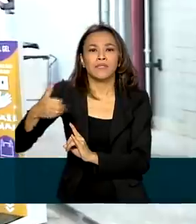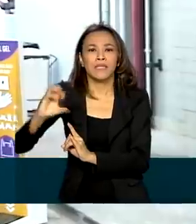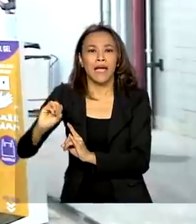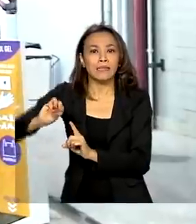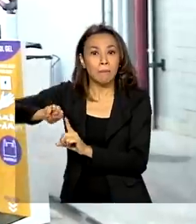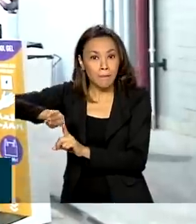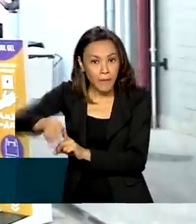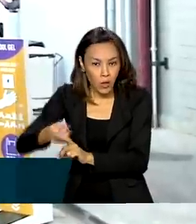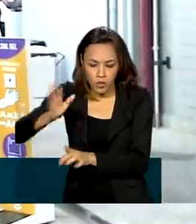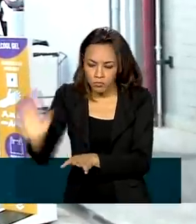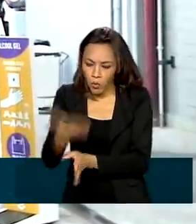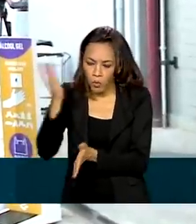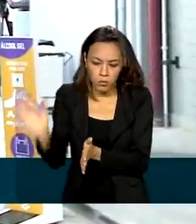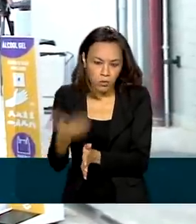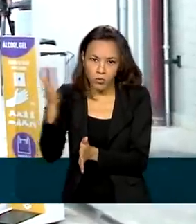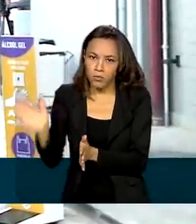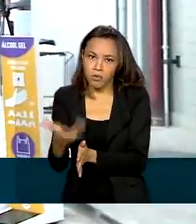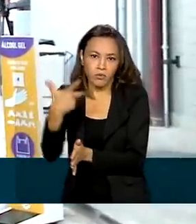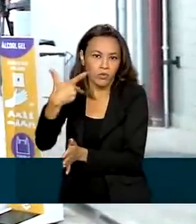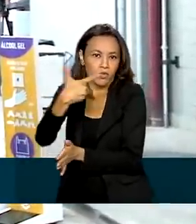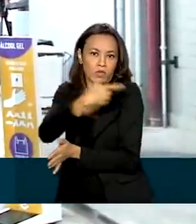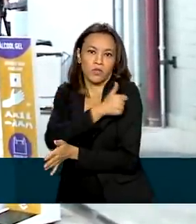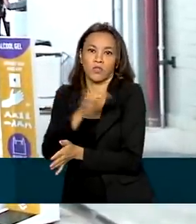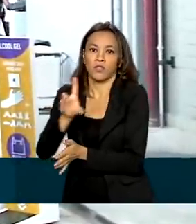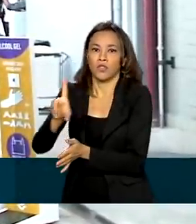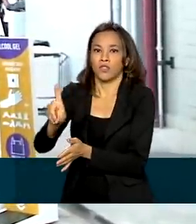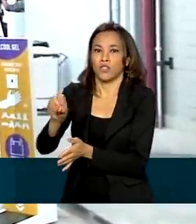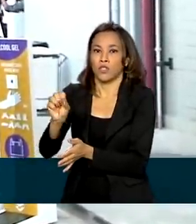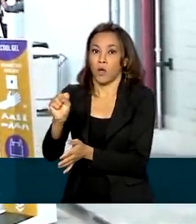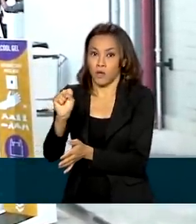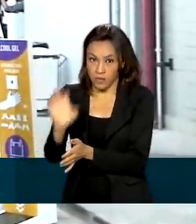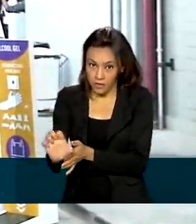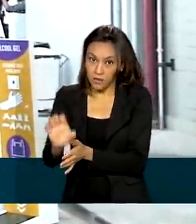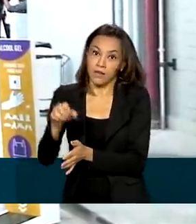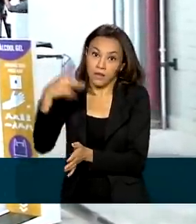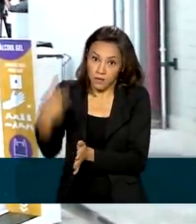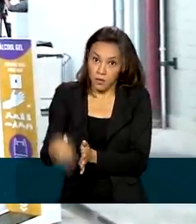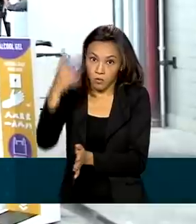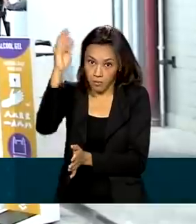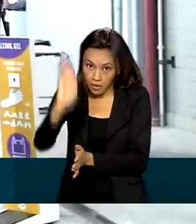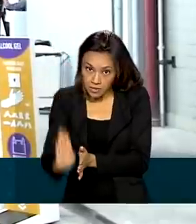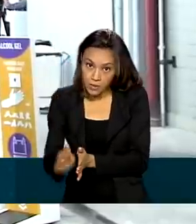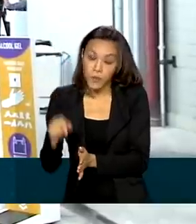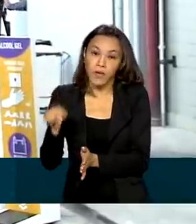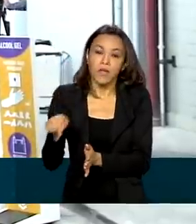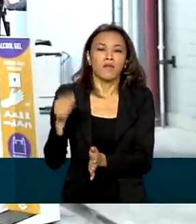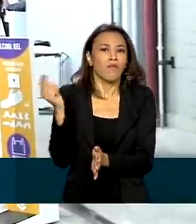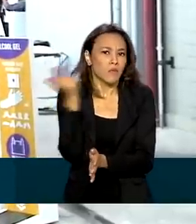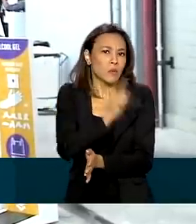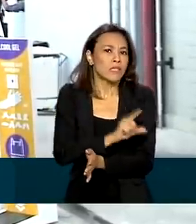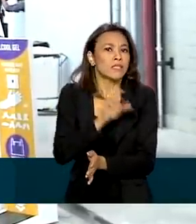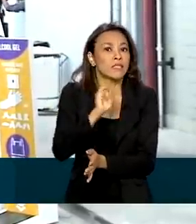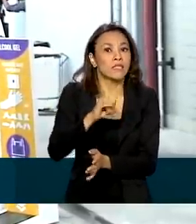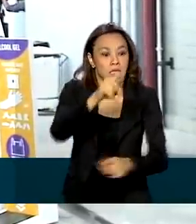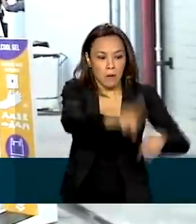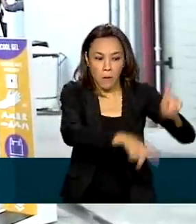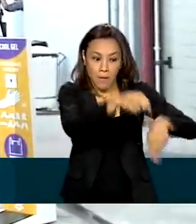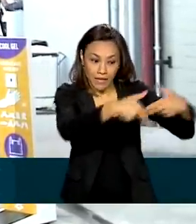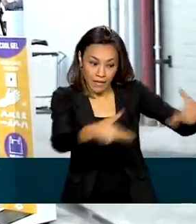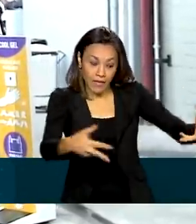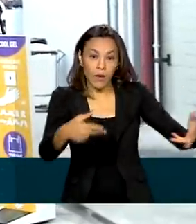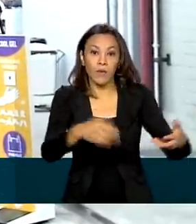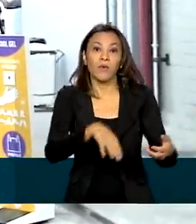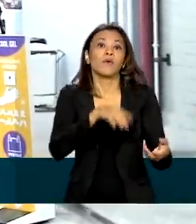vacina contra a Covid-19. A produção nacional será possível assim que a matéria-prima para esses imunizantes, o IFA,